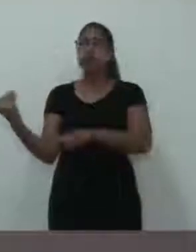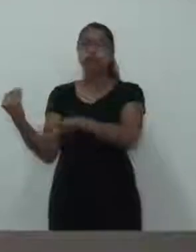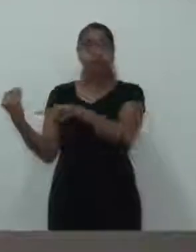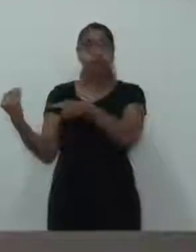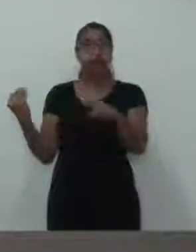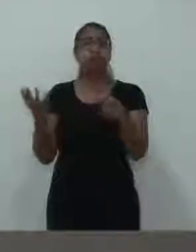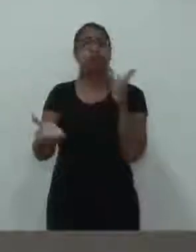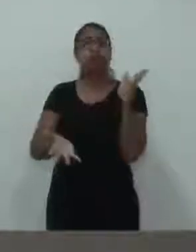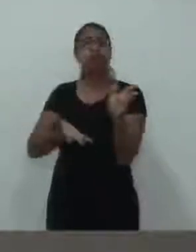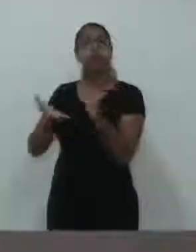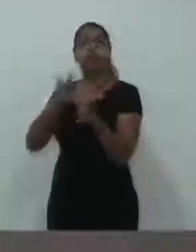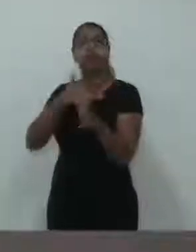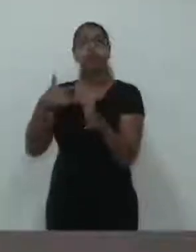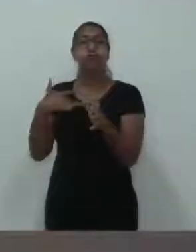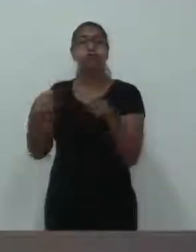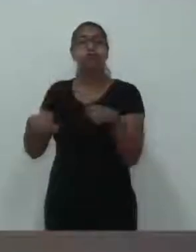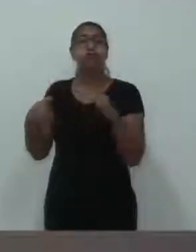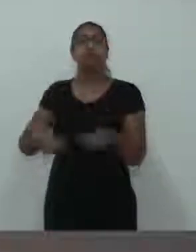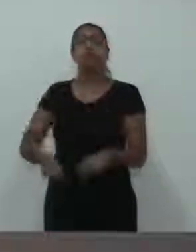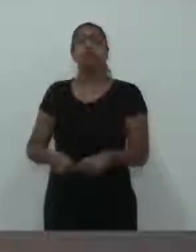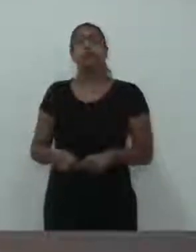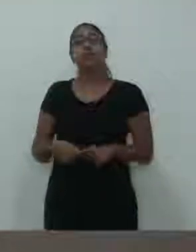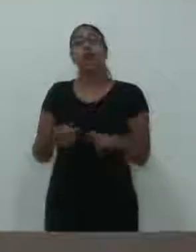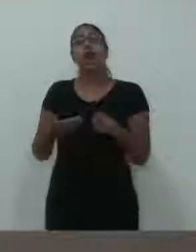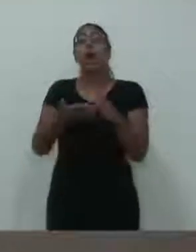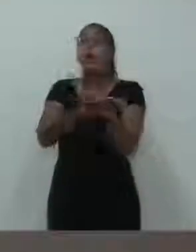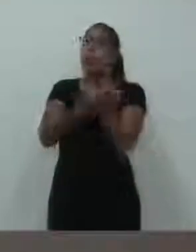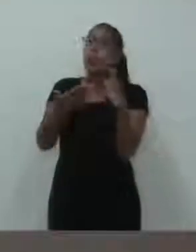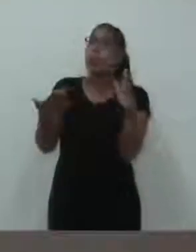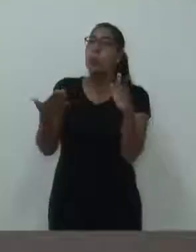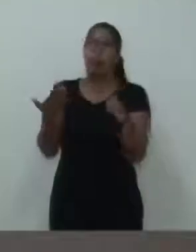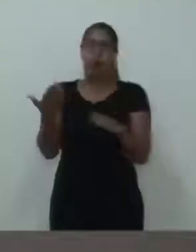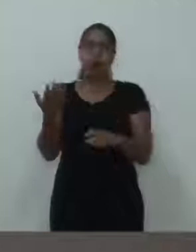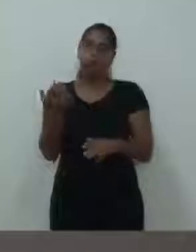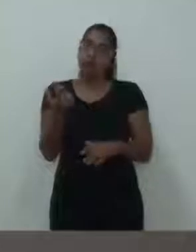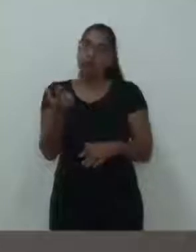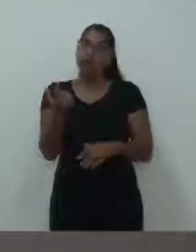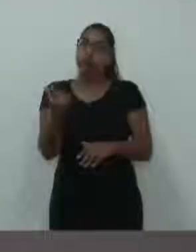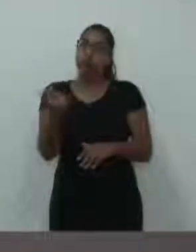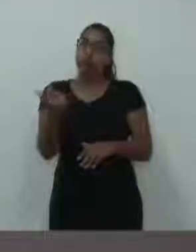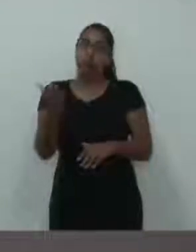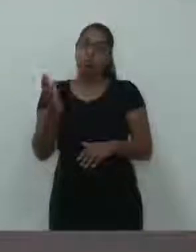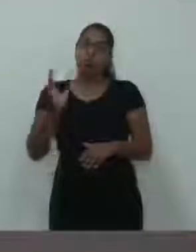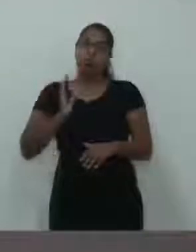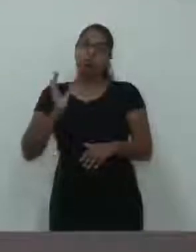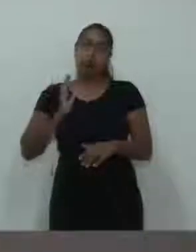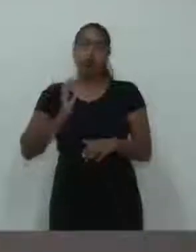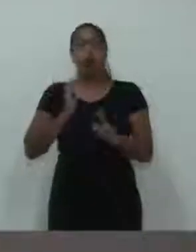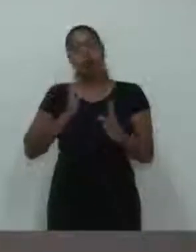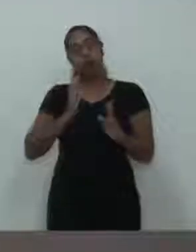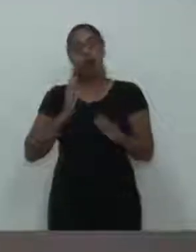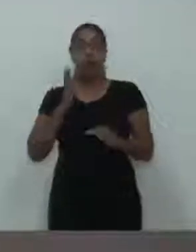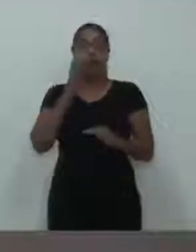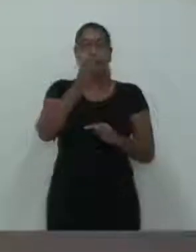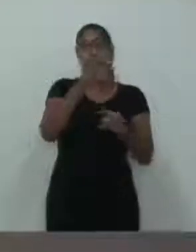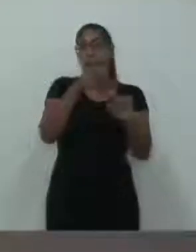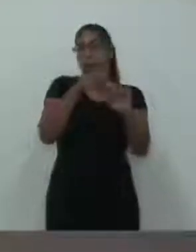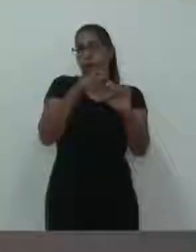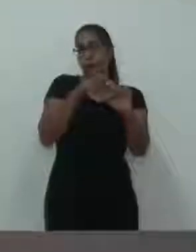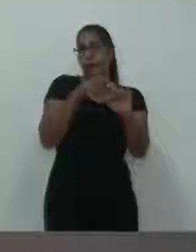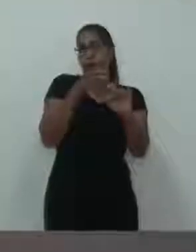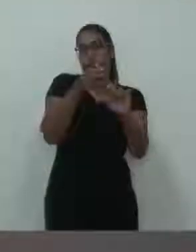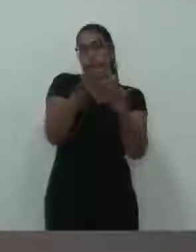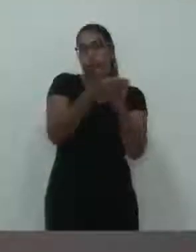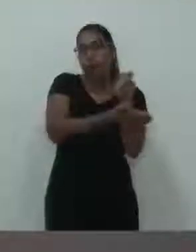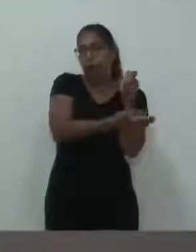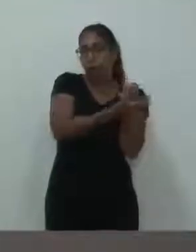Muitas vezes o cidadão que tem recurso, ele, de uma maneira ou de outra, ele pode particularmente resolver o seu problema. E quem não tem?